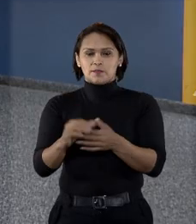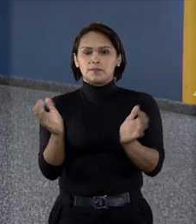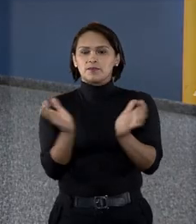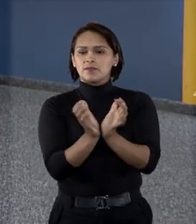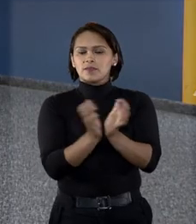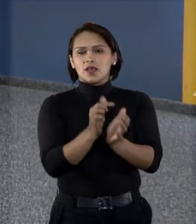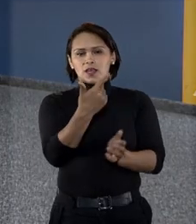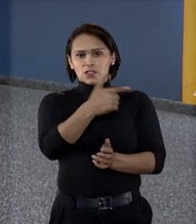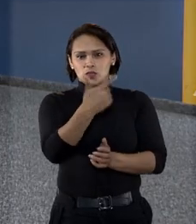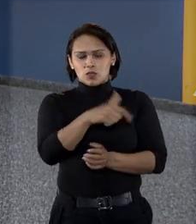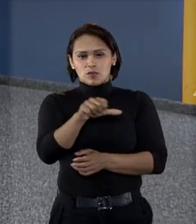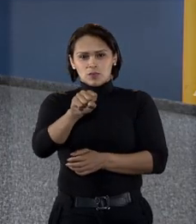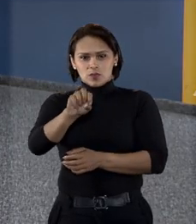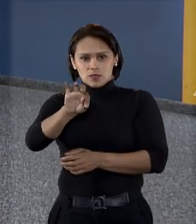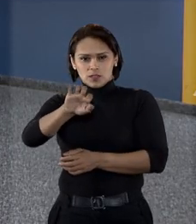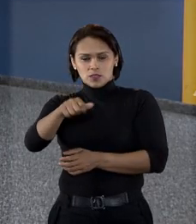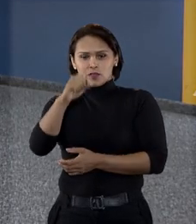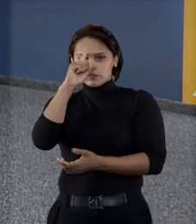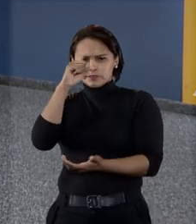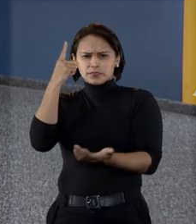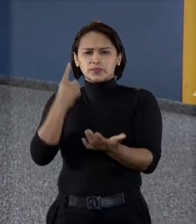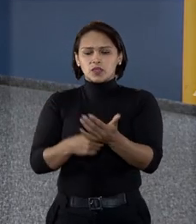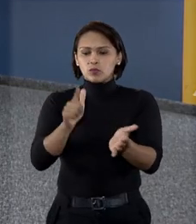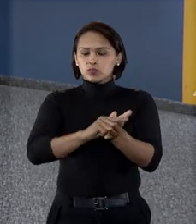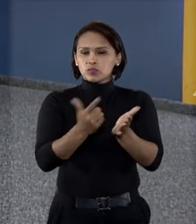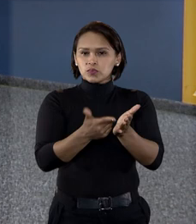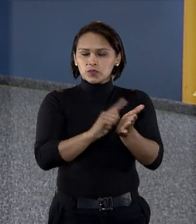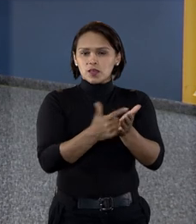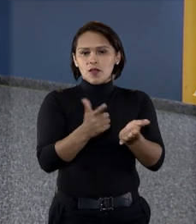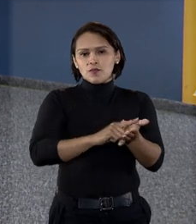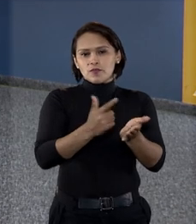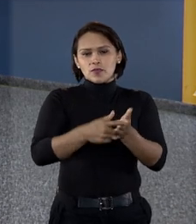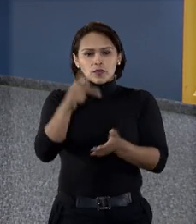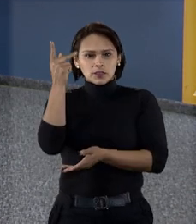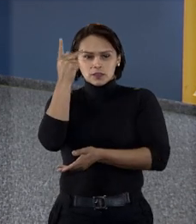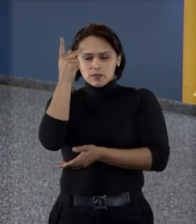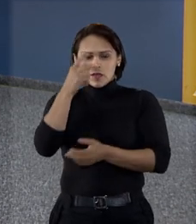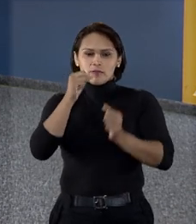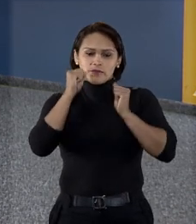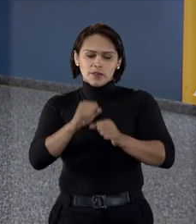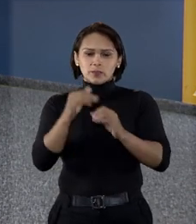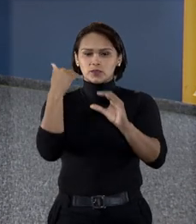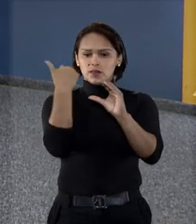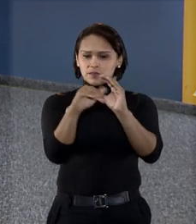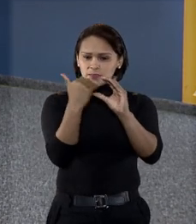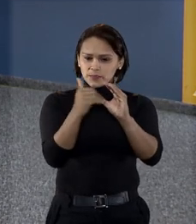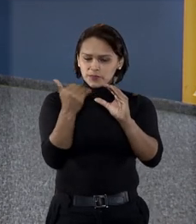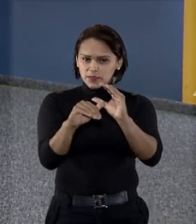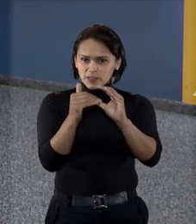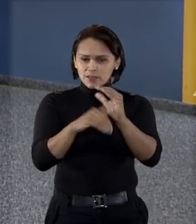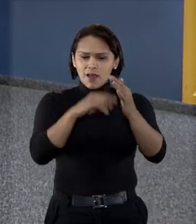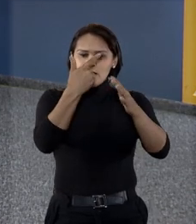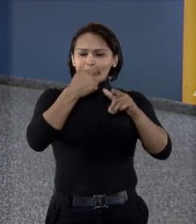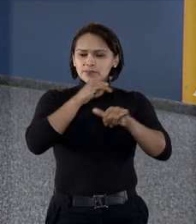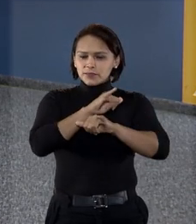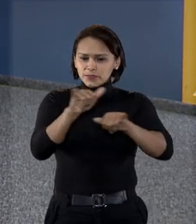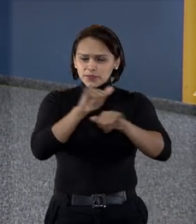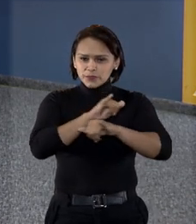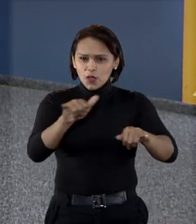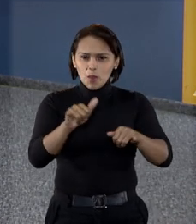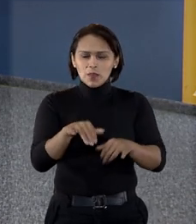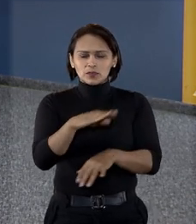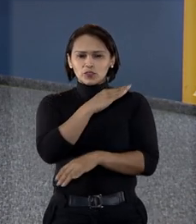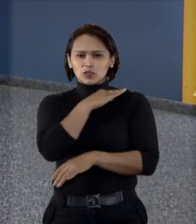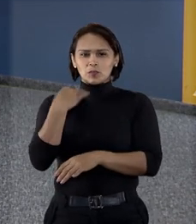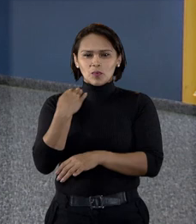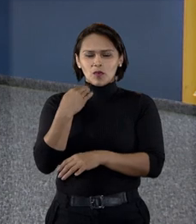A segunda turma do STJ decidiu que o jornal Folha de São Paulo vai poder acessar os dados sobre mortes